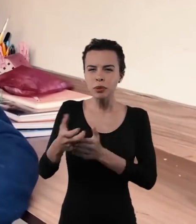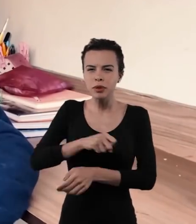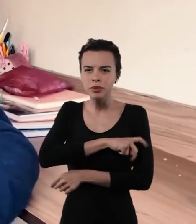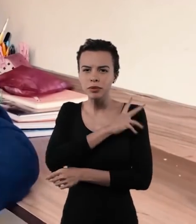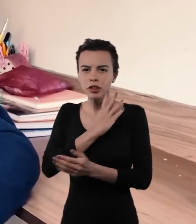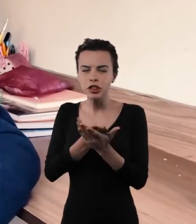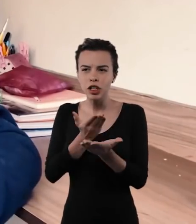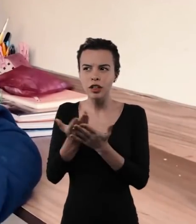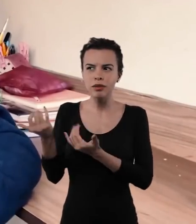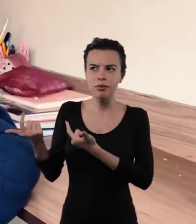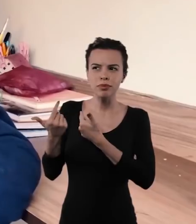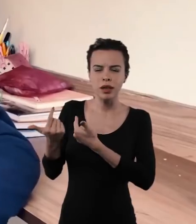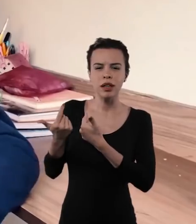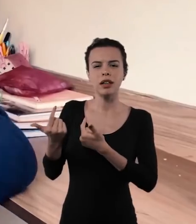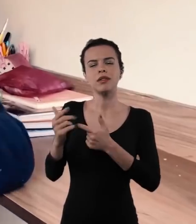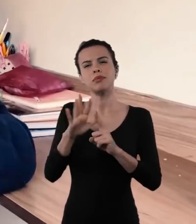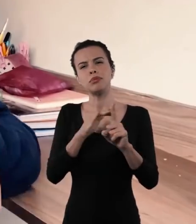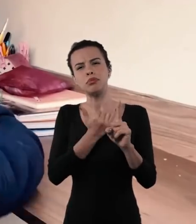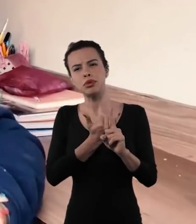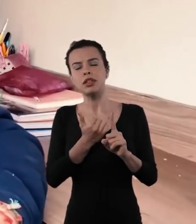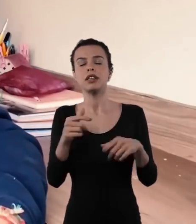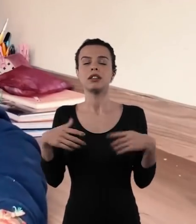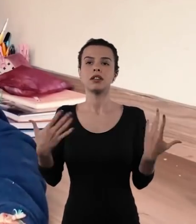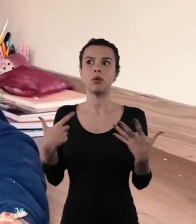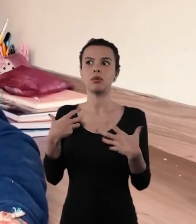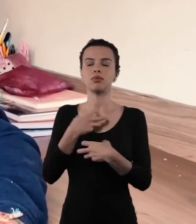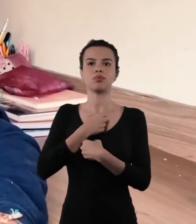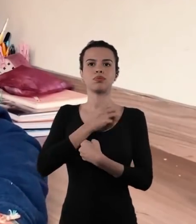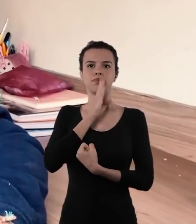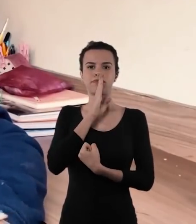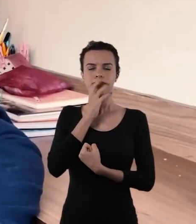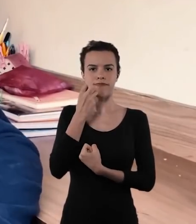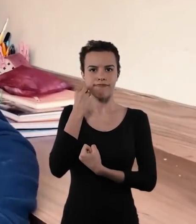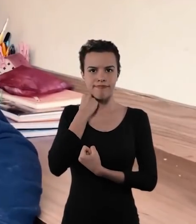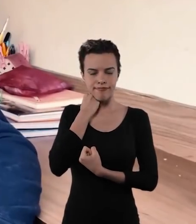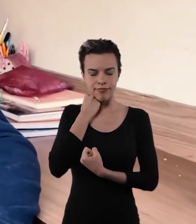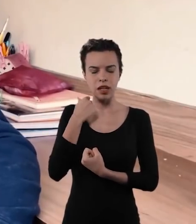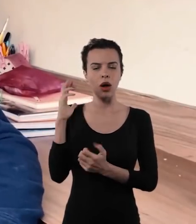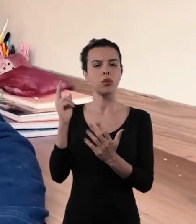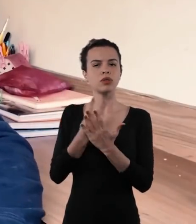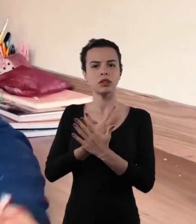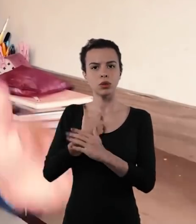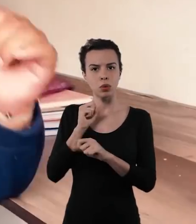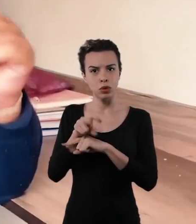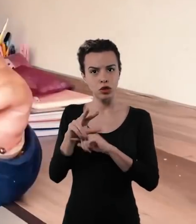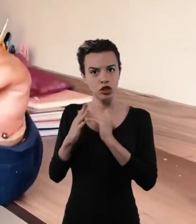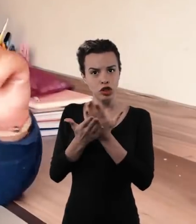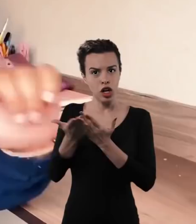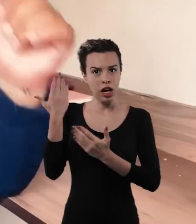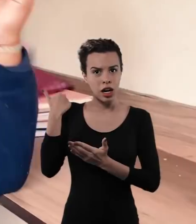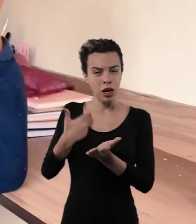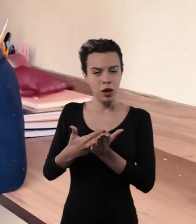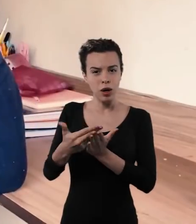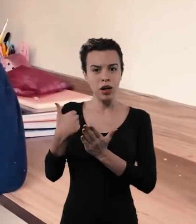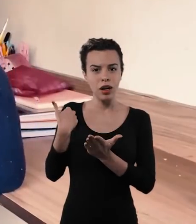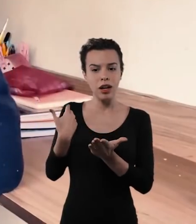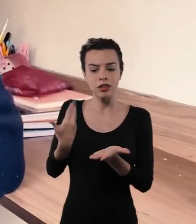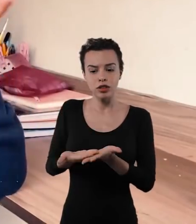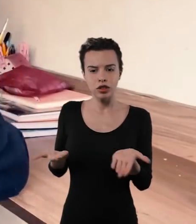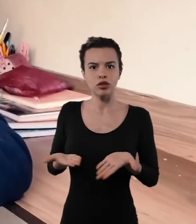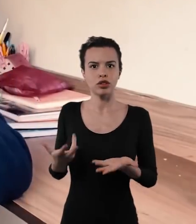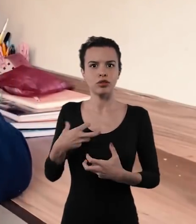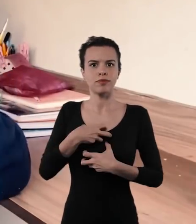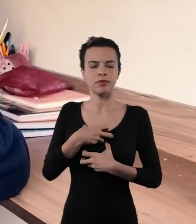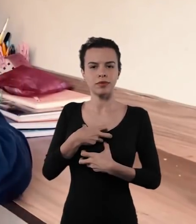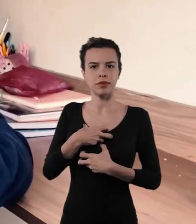Que nos meus primeiros anos escolares eu já ouvia piadinha, era bullying, então tudo isso eu acho que me travou. E é uma coisa que aconteceu, quando eu entrei na escola lá no começo que eu